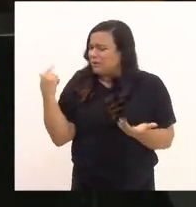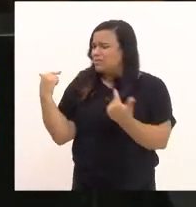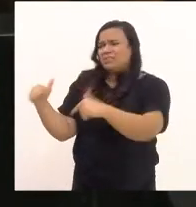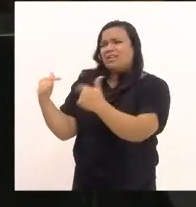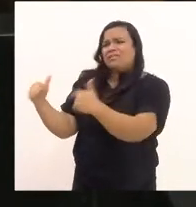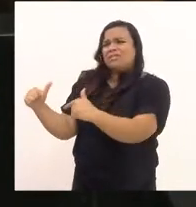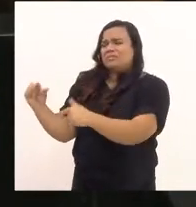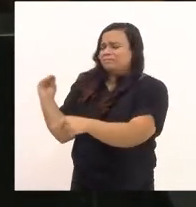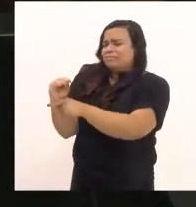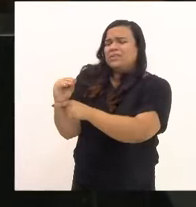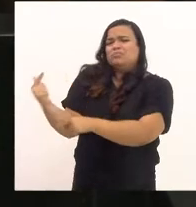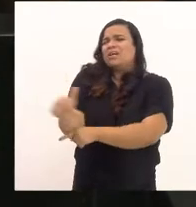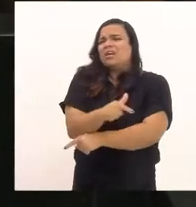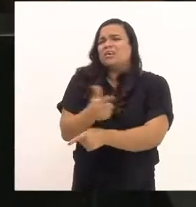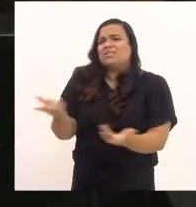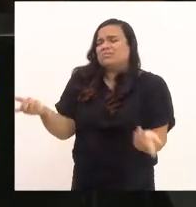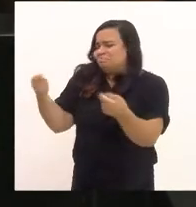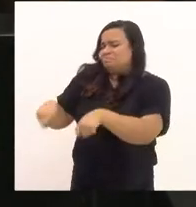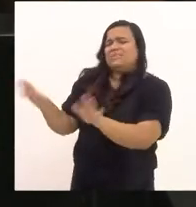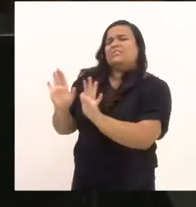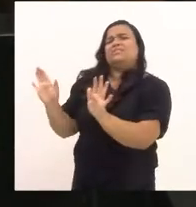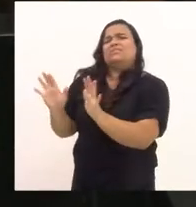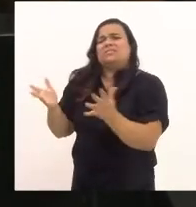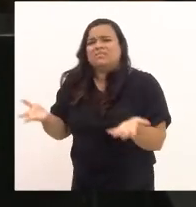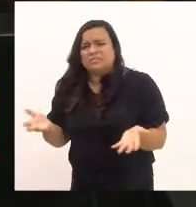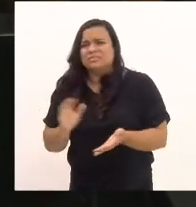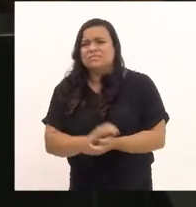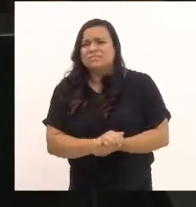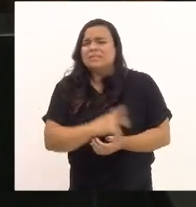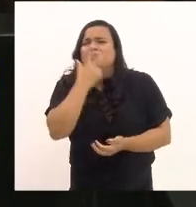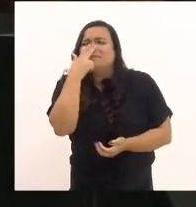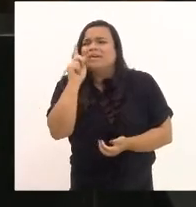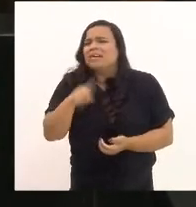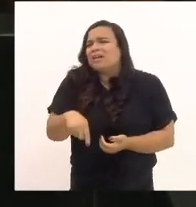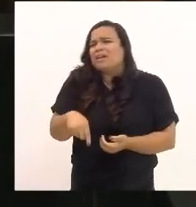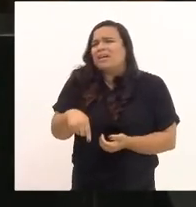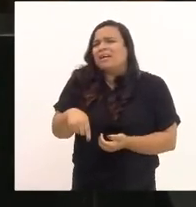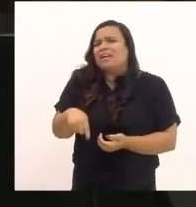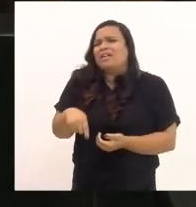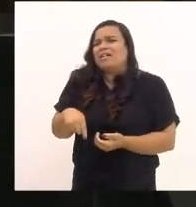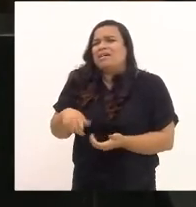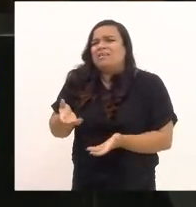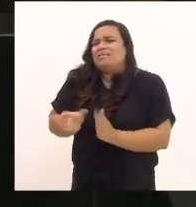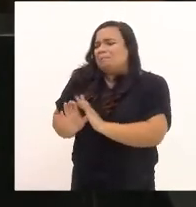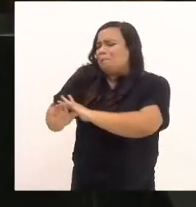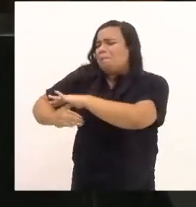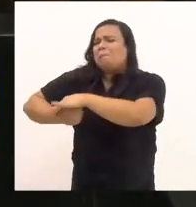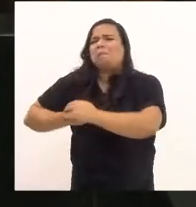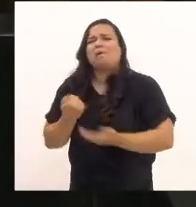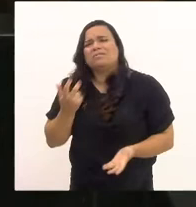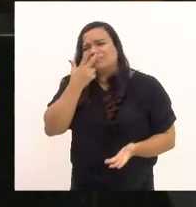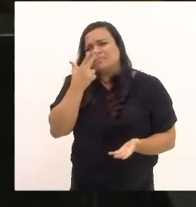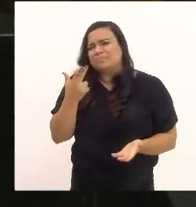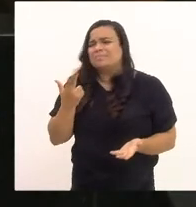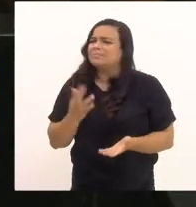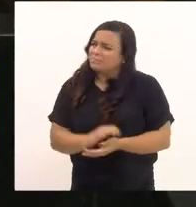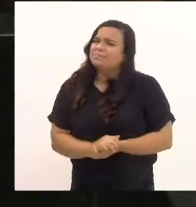prestado. diria que é quase uma extorsão. E segundo,